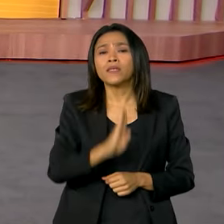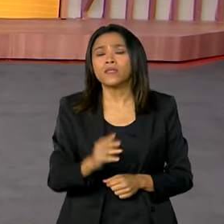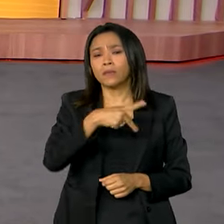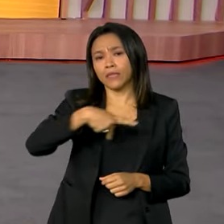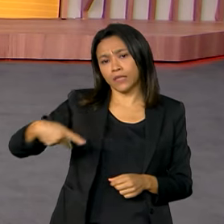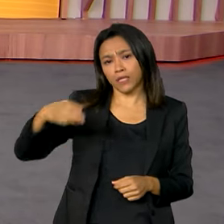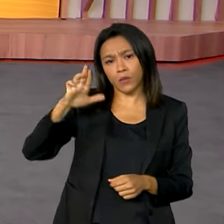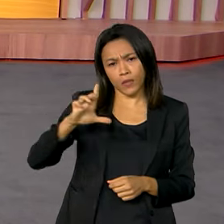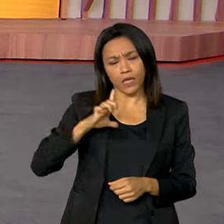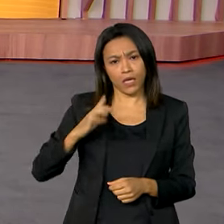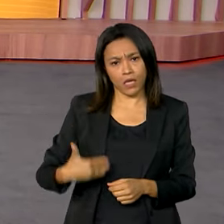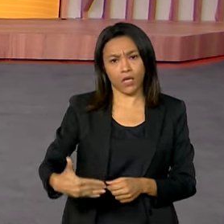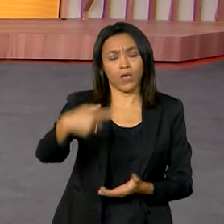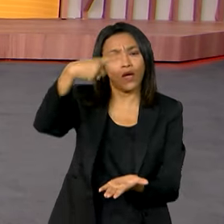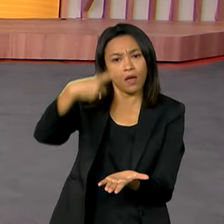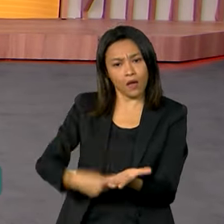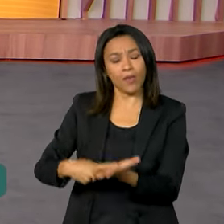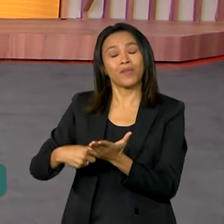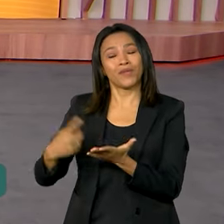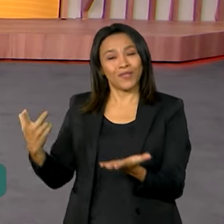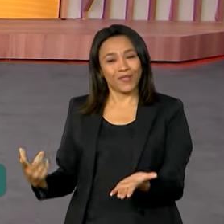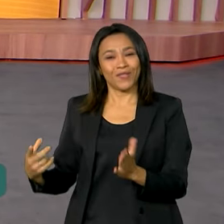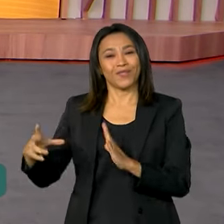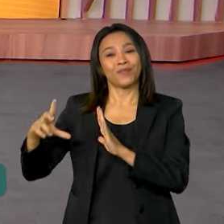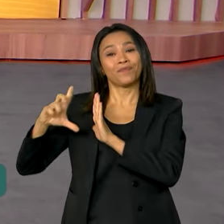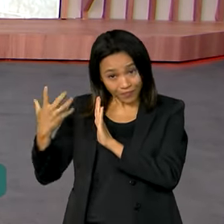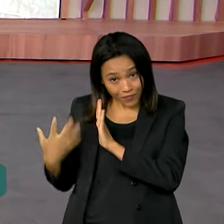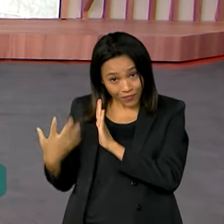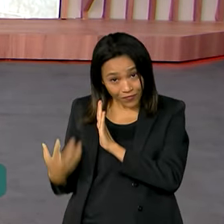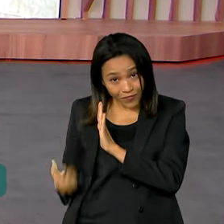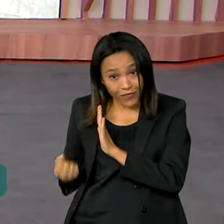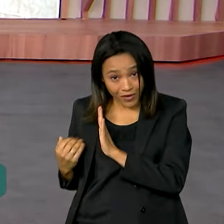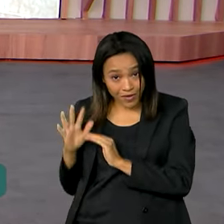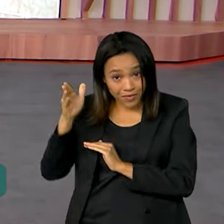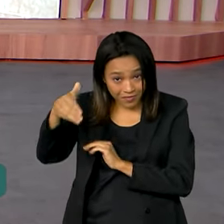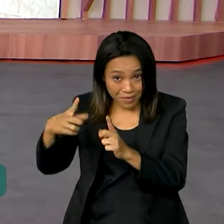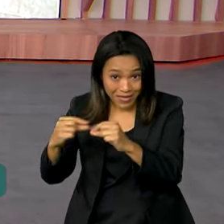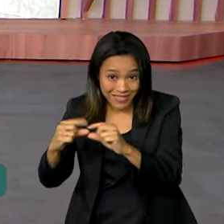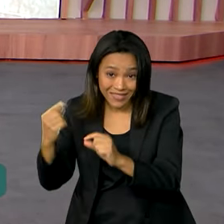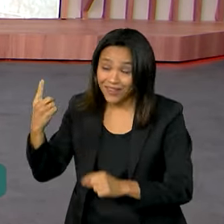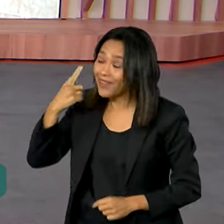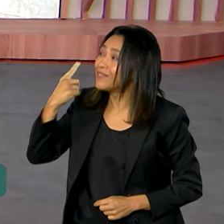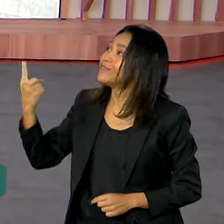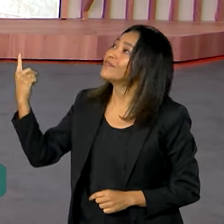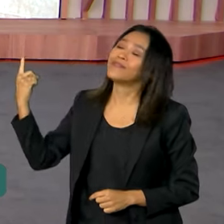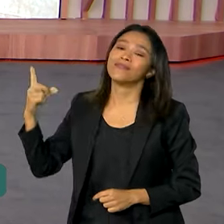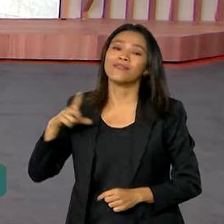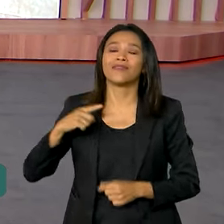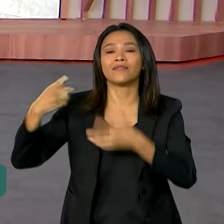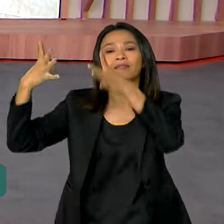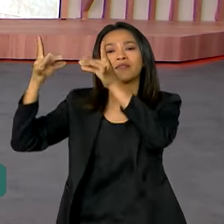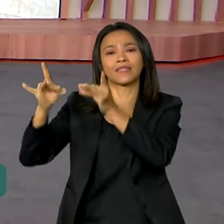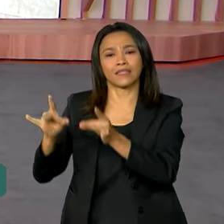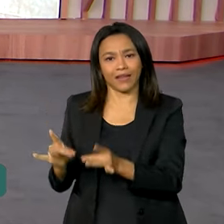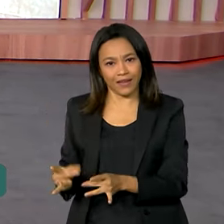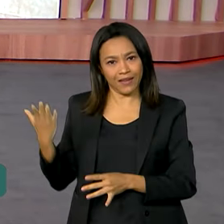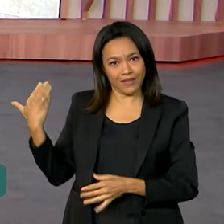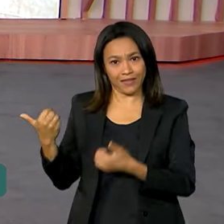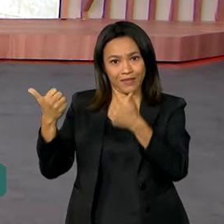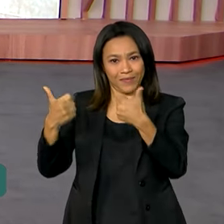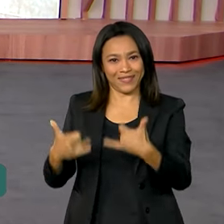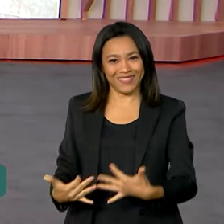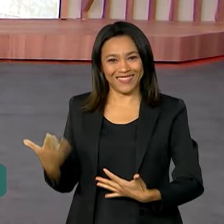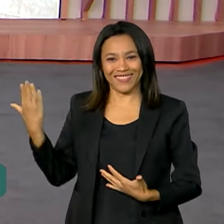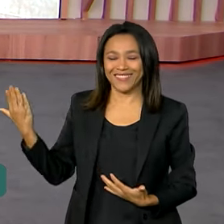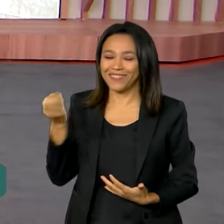compromissos no Palácio do Planalto. Então, vamos para lá com a repórter Jéssica Gonçalves, que tem os detalhes ao vivo para a gente.